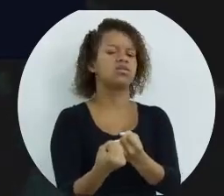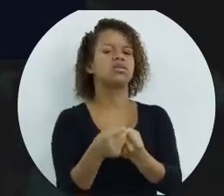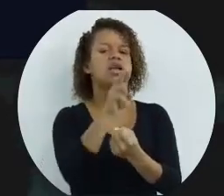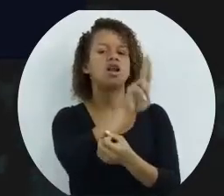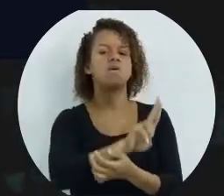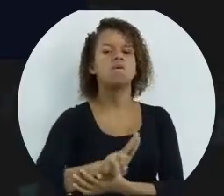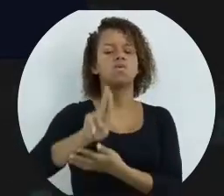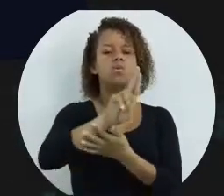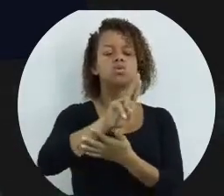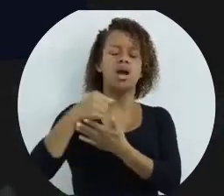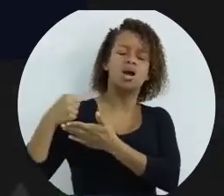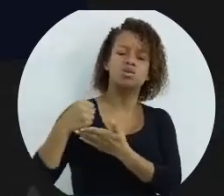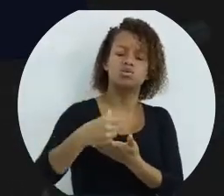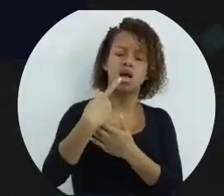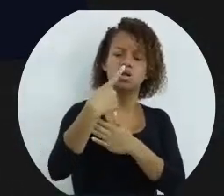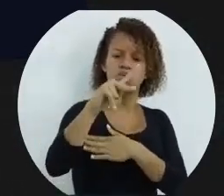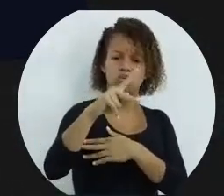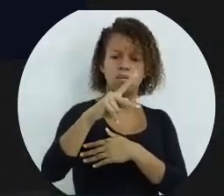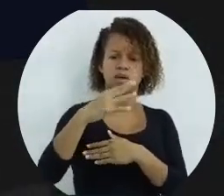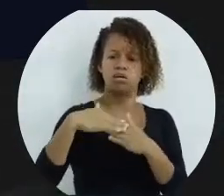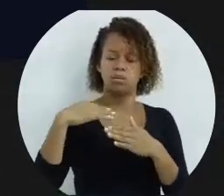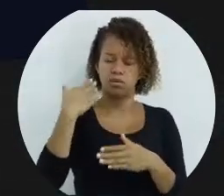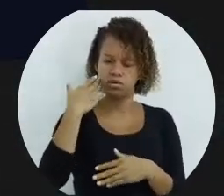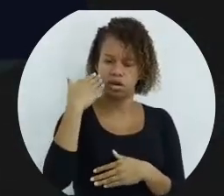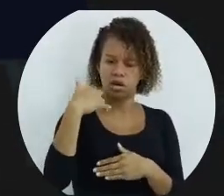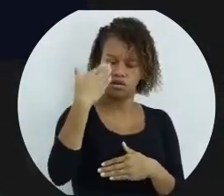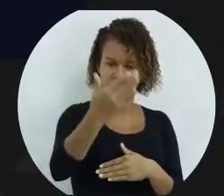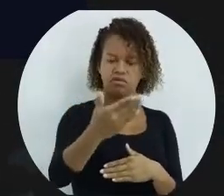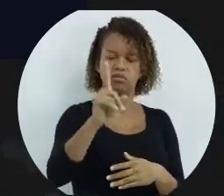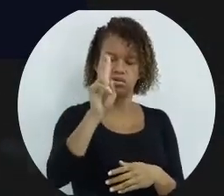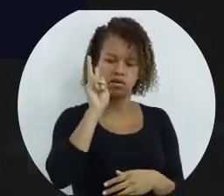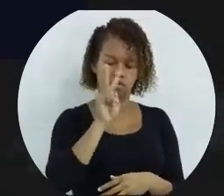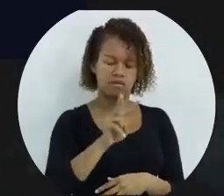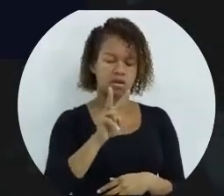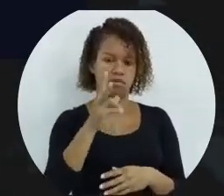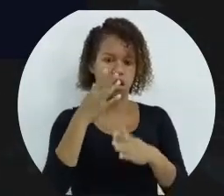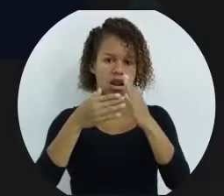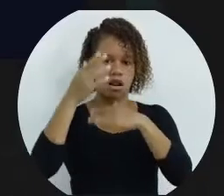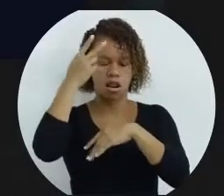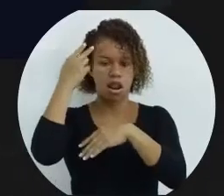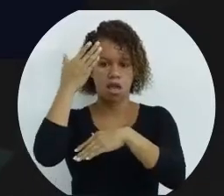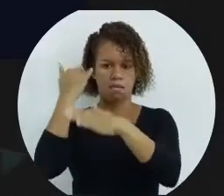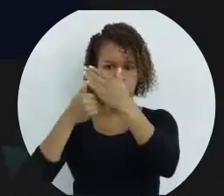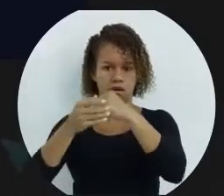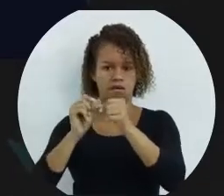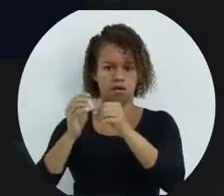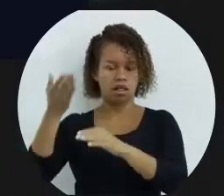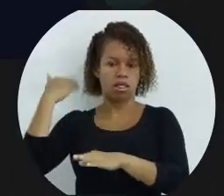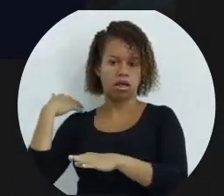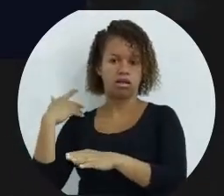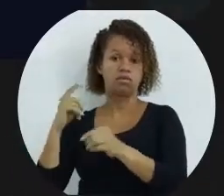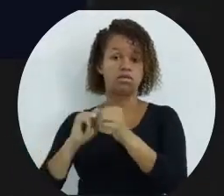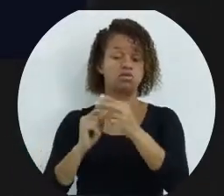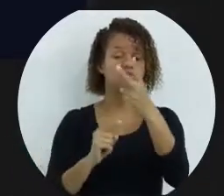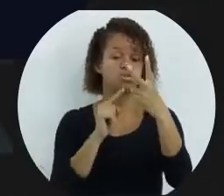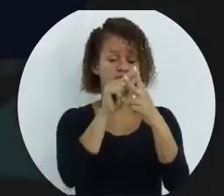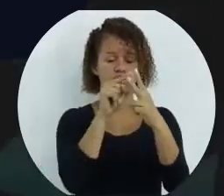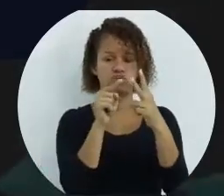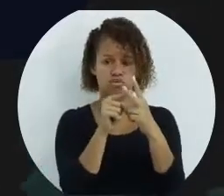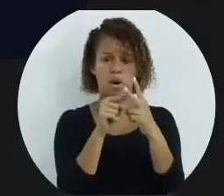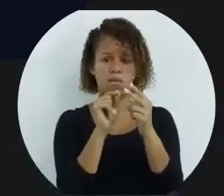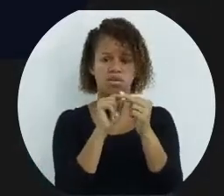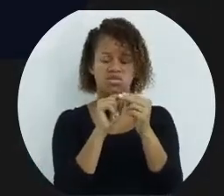ajuda sua. Até porque, quando for mais na frente, você pode não se lembrar do que fez lá atrás. Então, você tem duas formas de se colocar